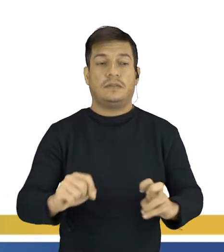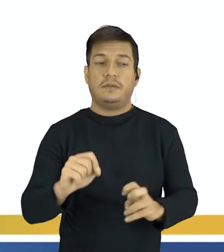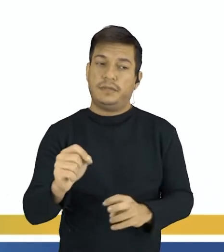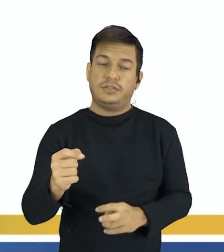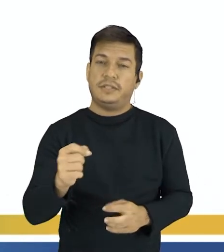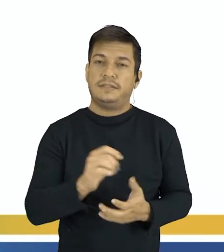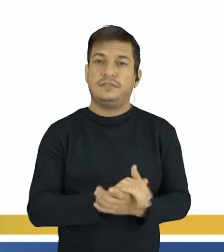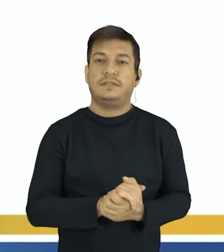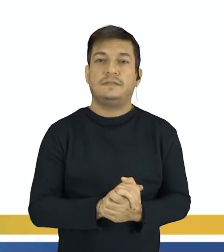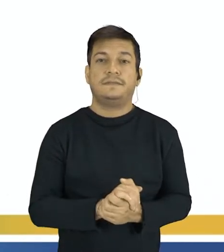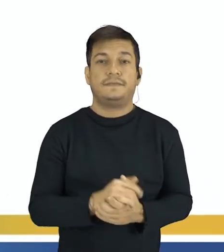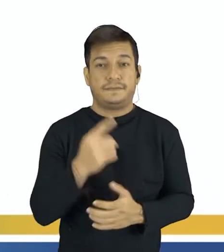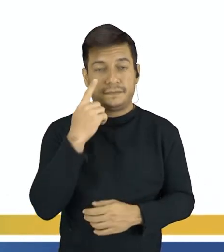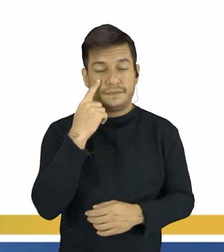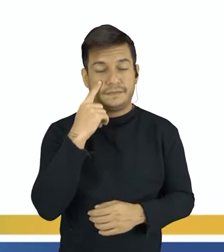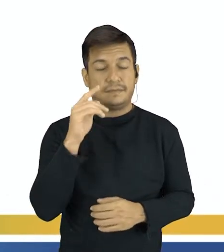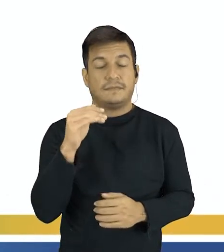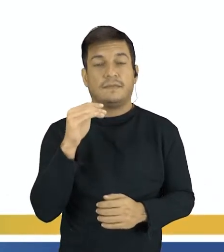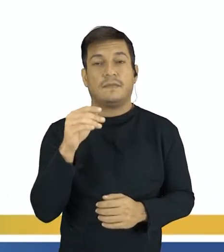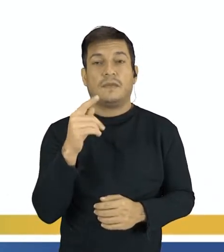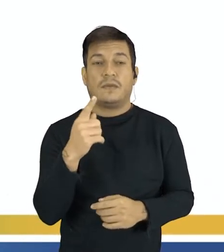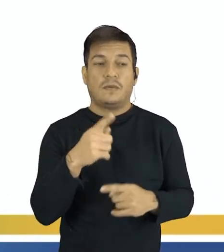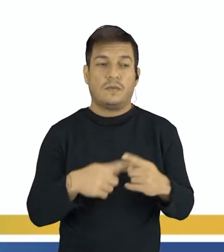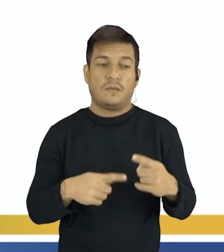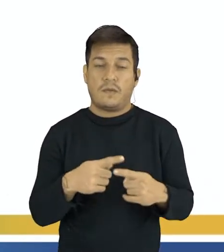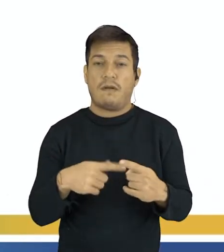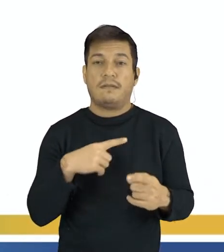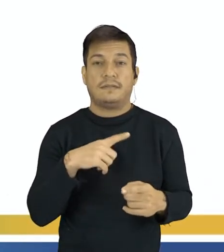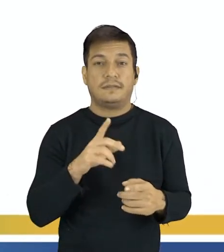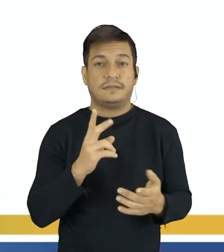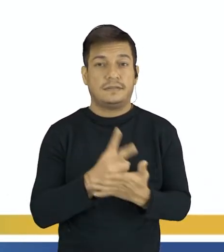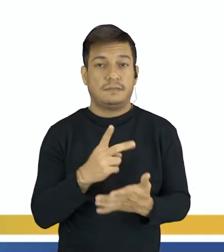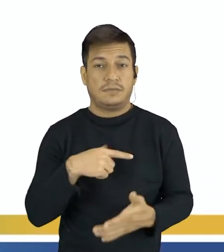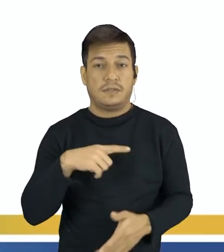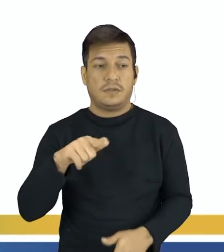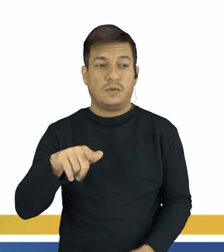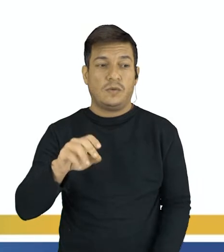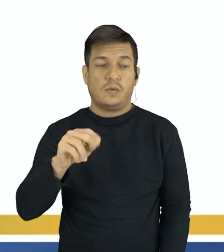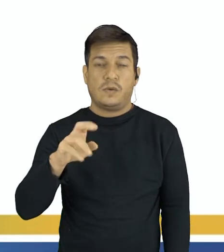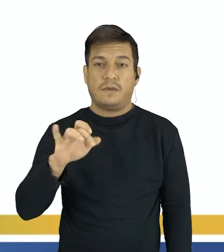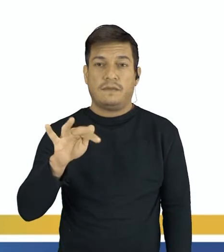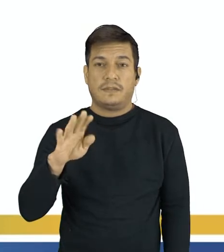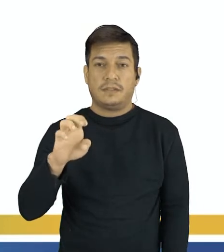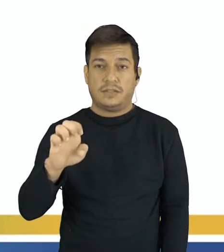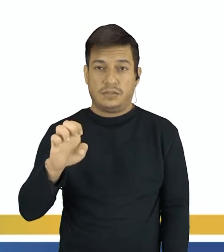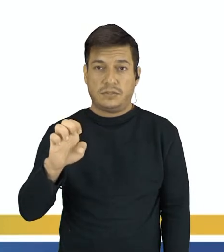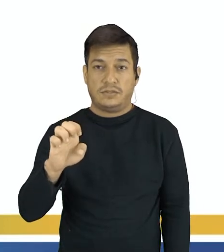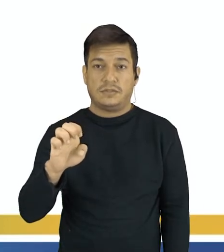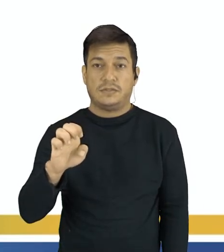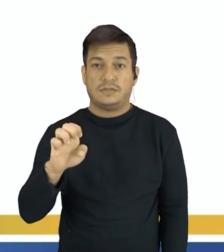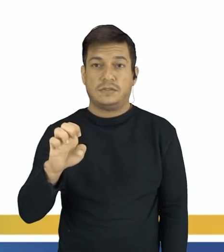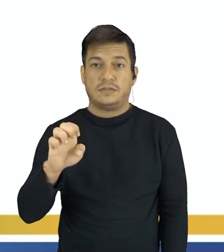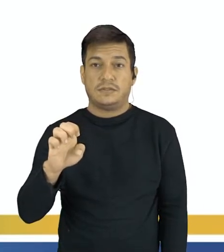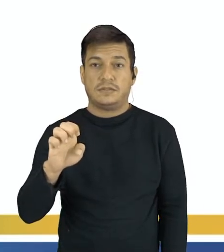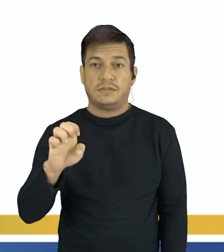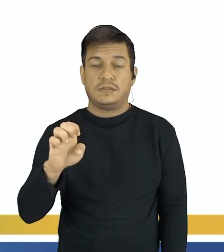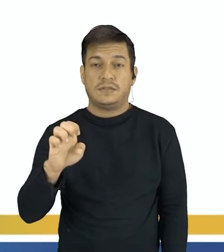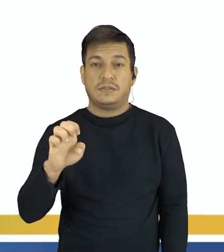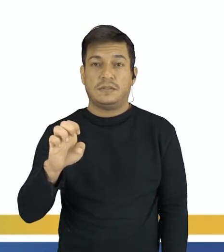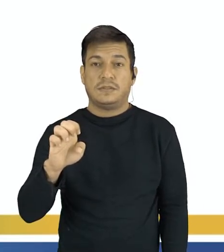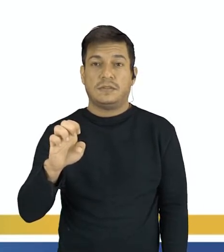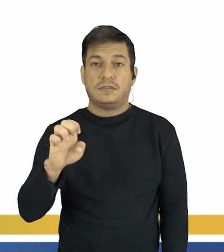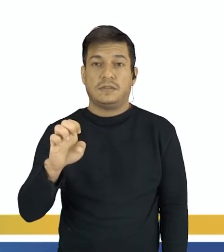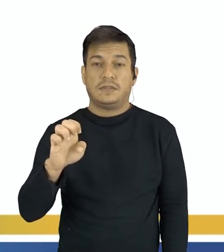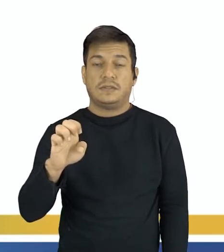coeficiente meio, um quarto. Toda vez que a gente tiver esse coeficiente fracionado, a gente precisa multiplicar